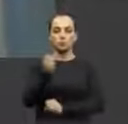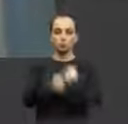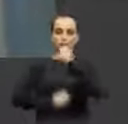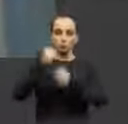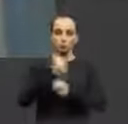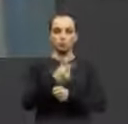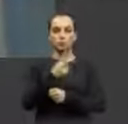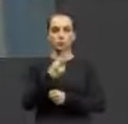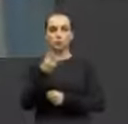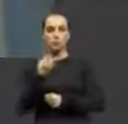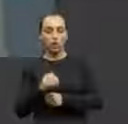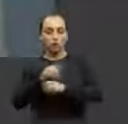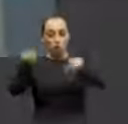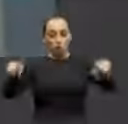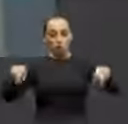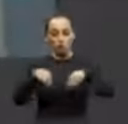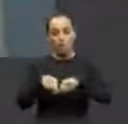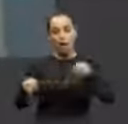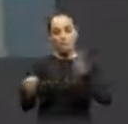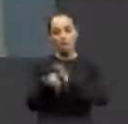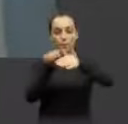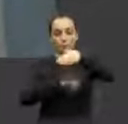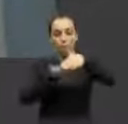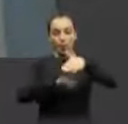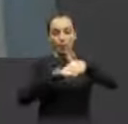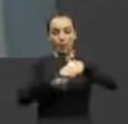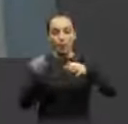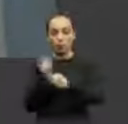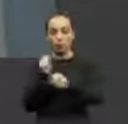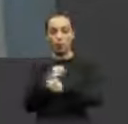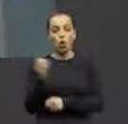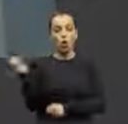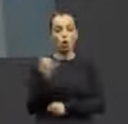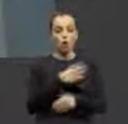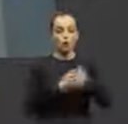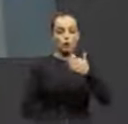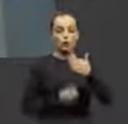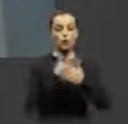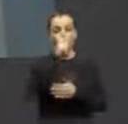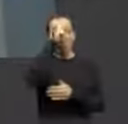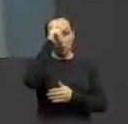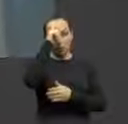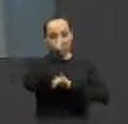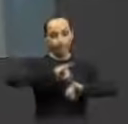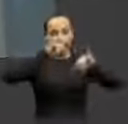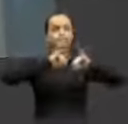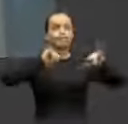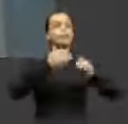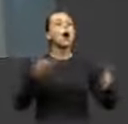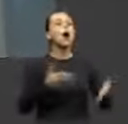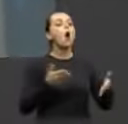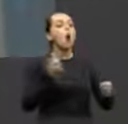2020, o barracão da empresa proprietária foi reformada e instalado no hospital de campanha. Agora, com obras